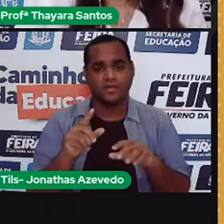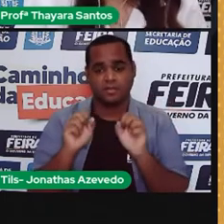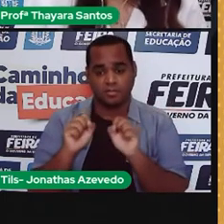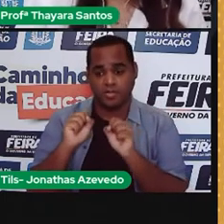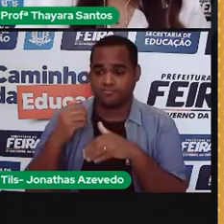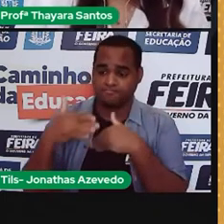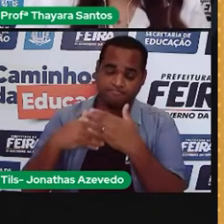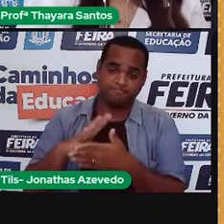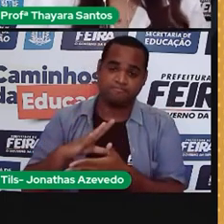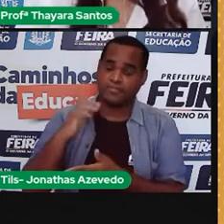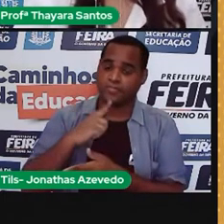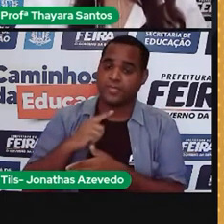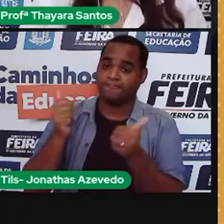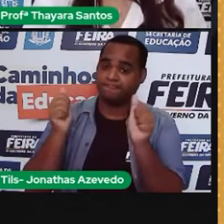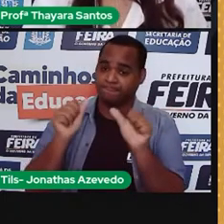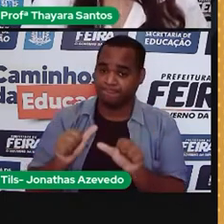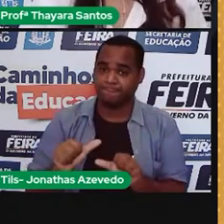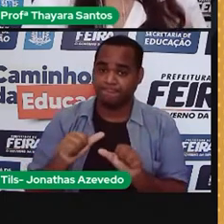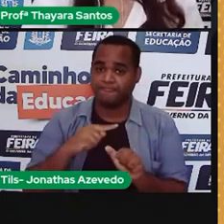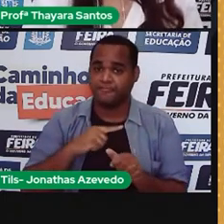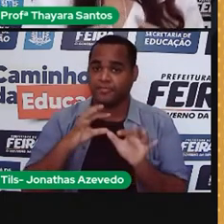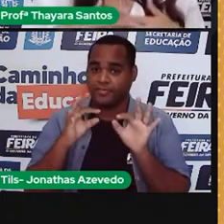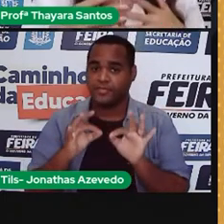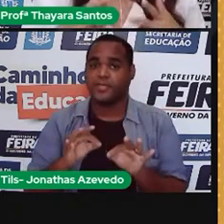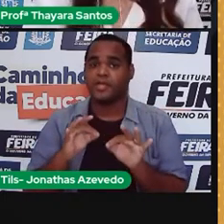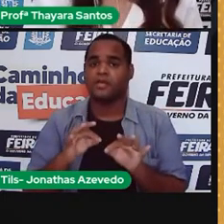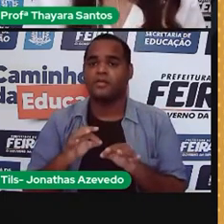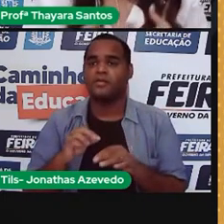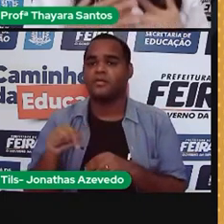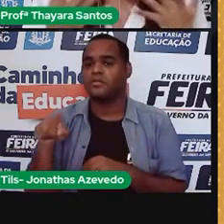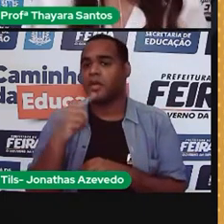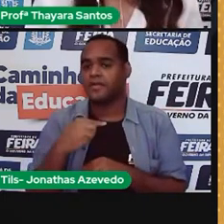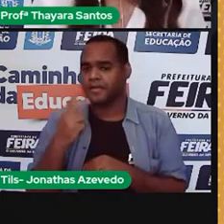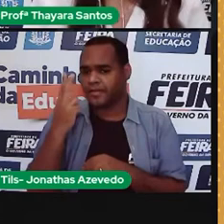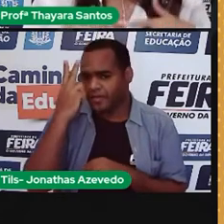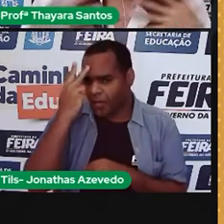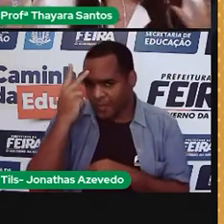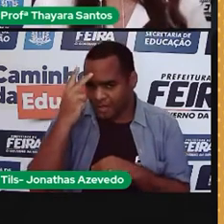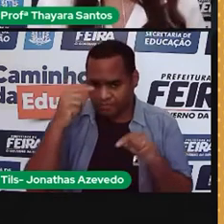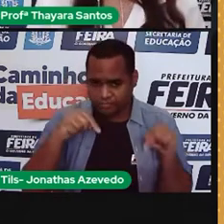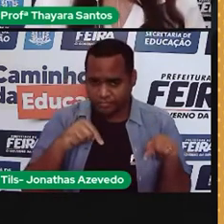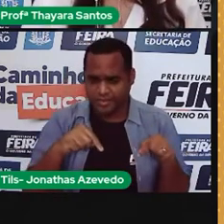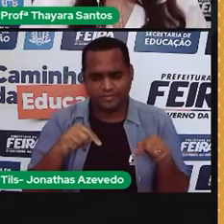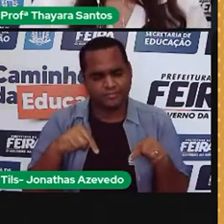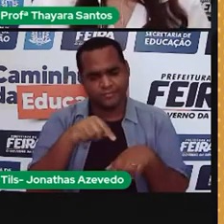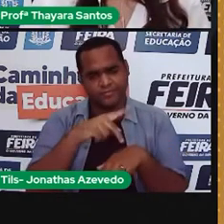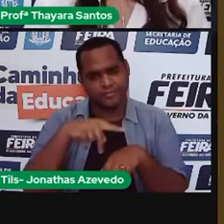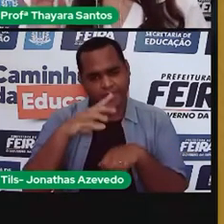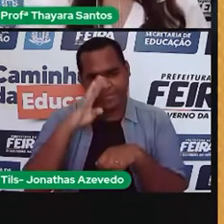consequências graves. Então, por isso que ela ainda não é tão comum, tão popular.